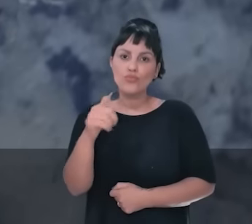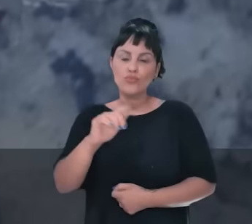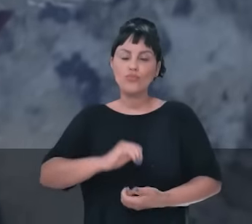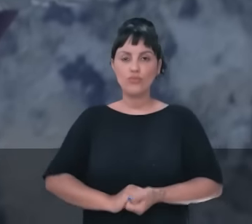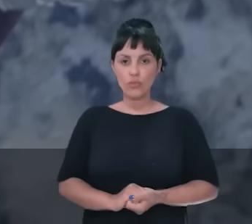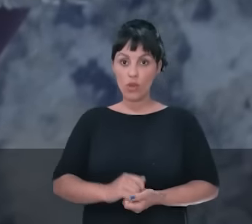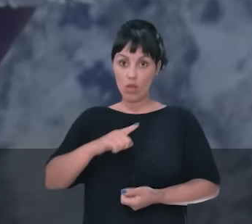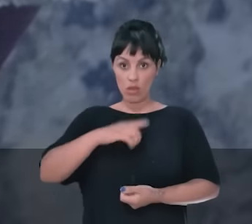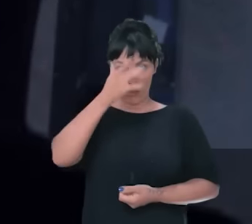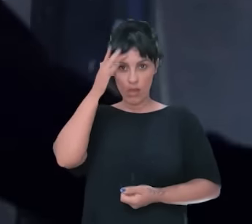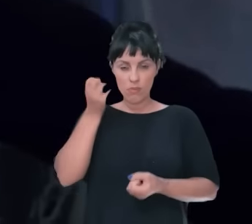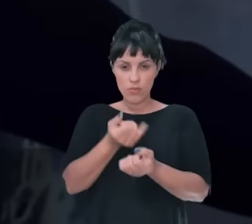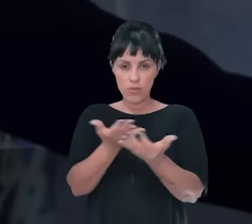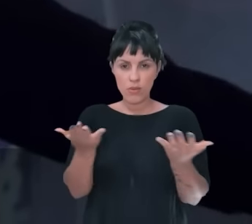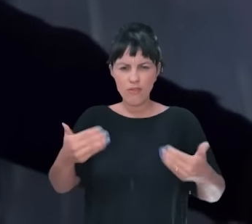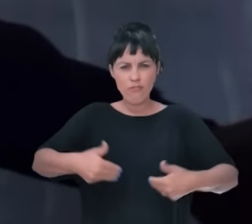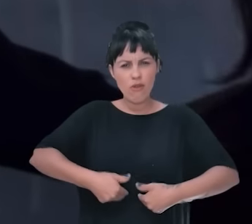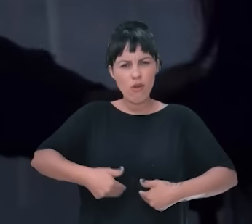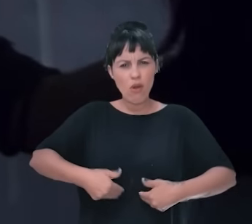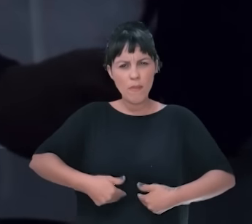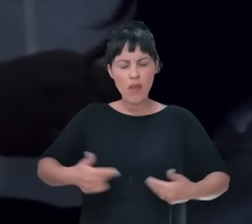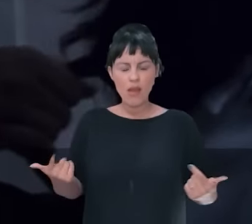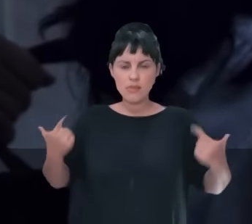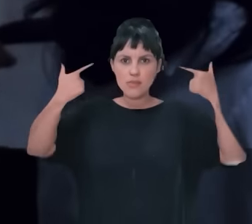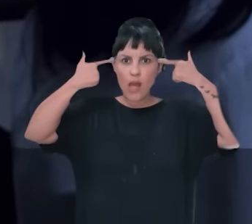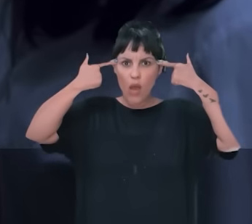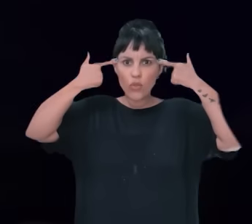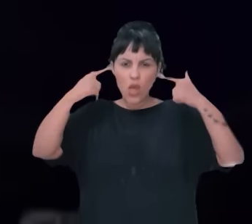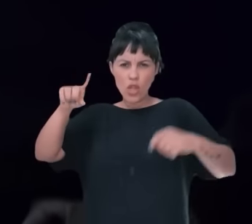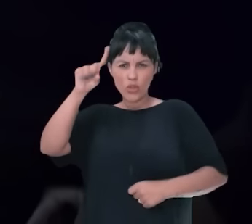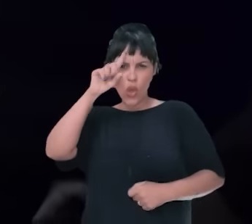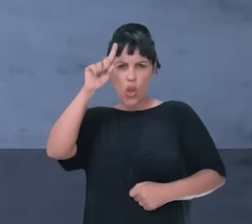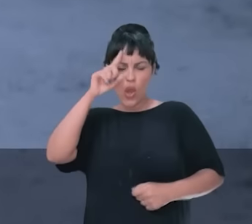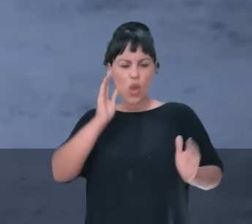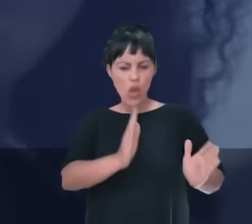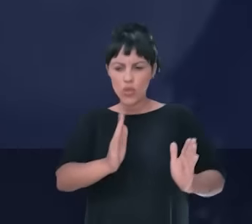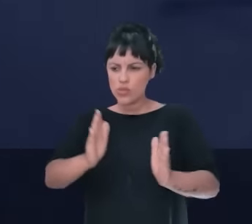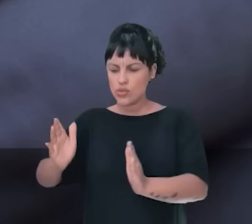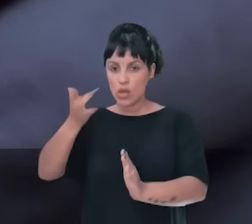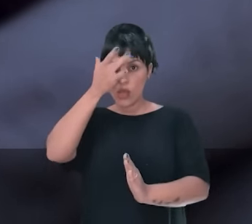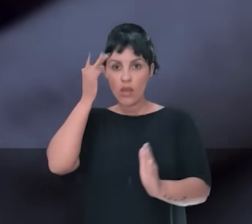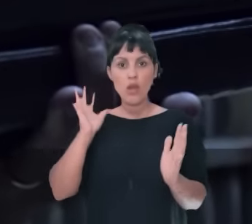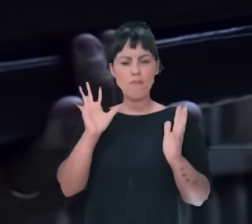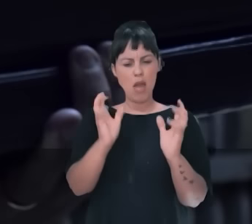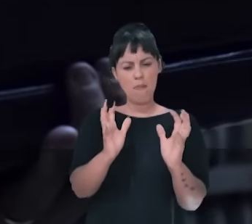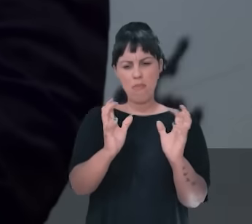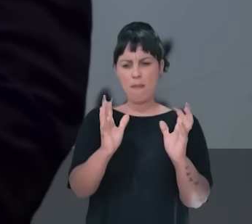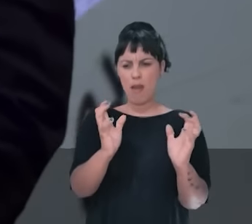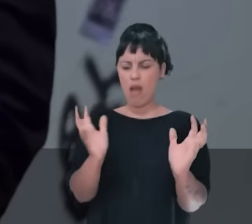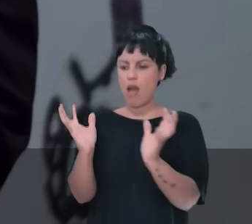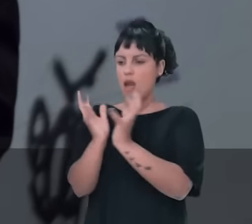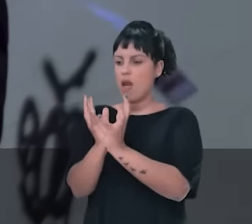gente passando fome, sendo assaltada todos os dias. As pessoas brigando e